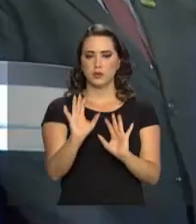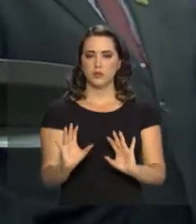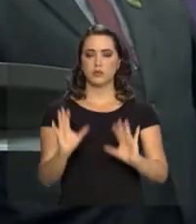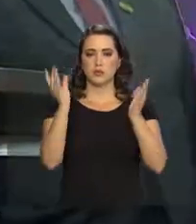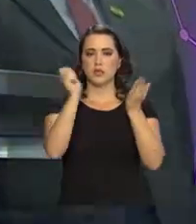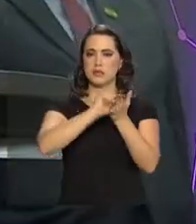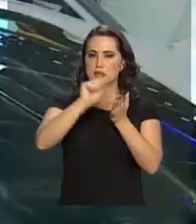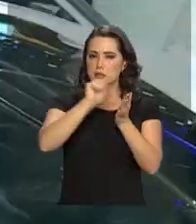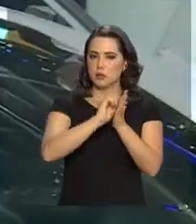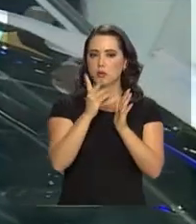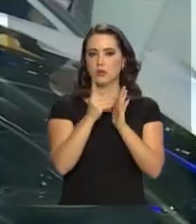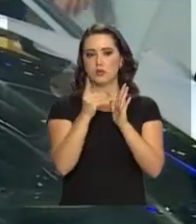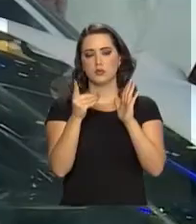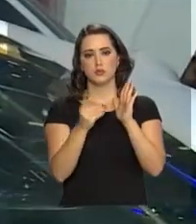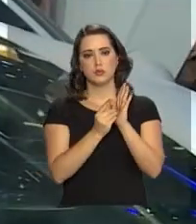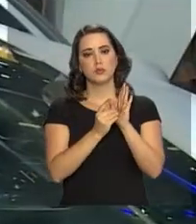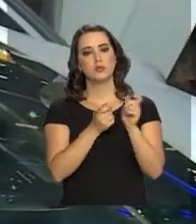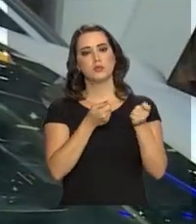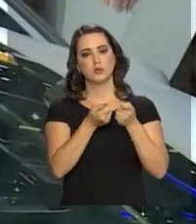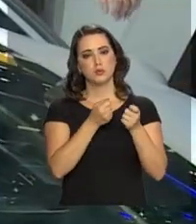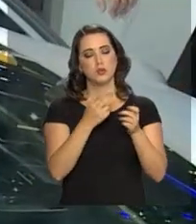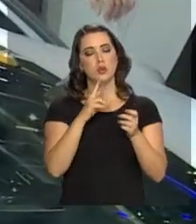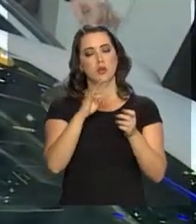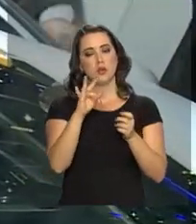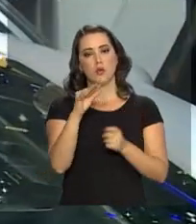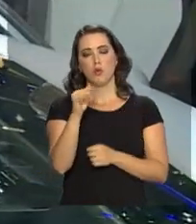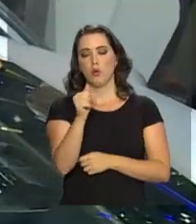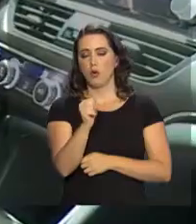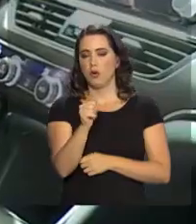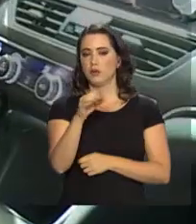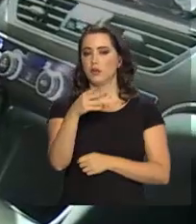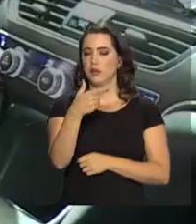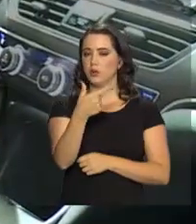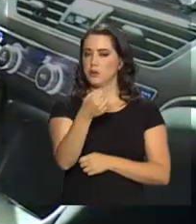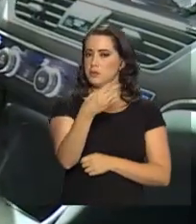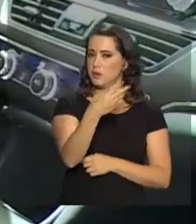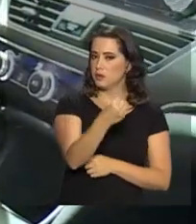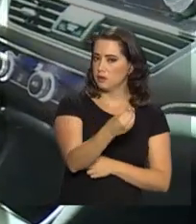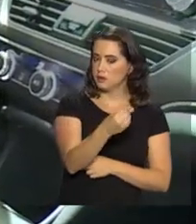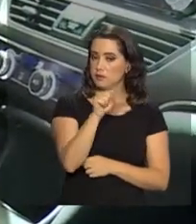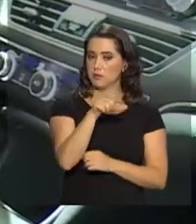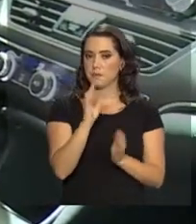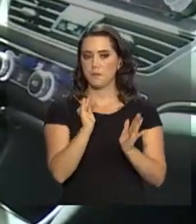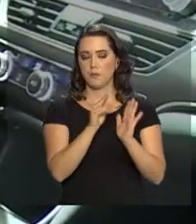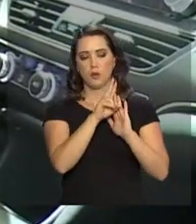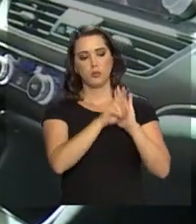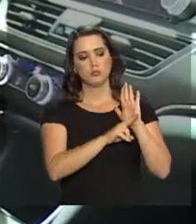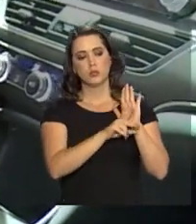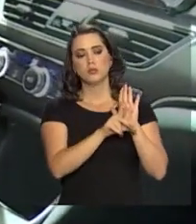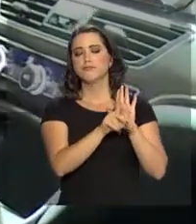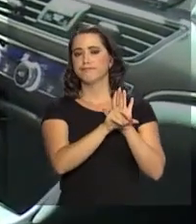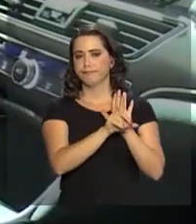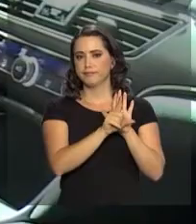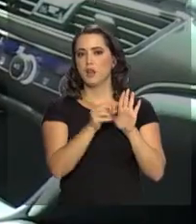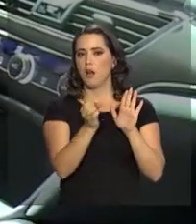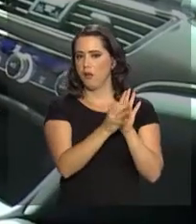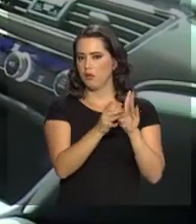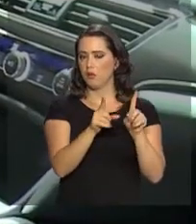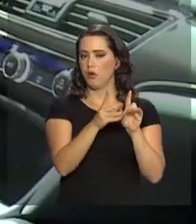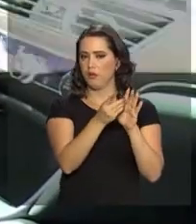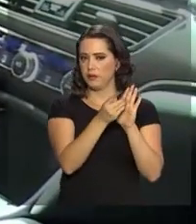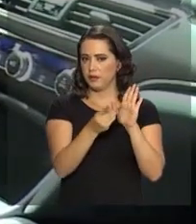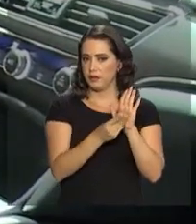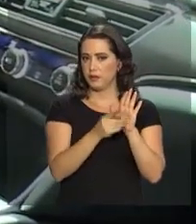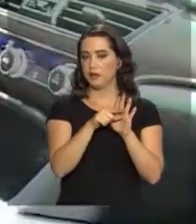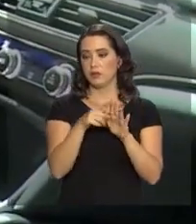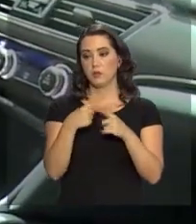assinou o decreto que regulamenta o Rota 2030. Temer destacou que a medida foi possível por conta da conexão entre